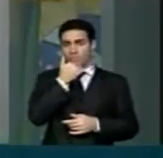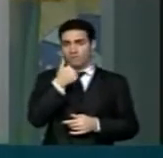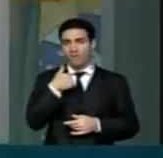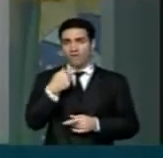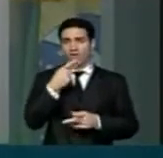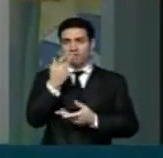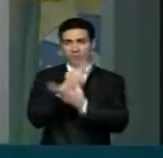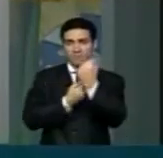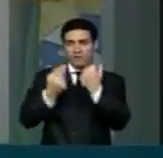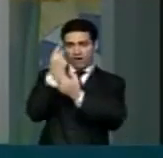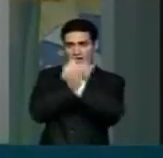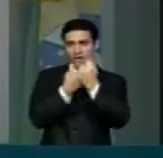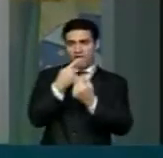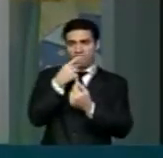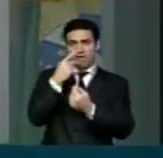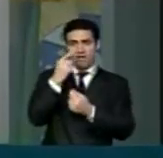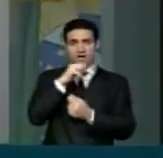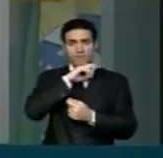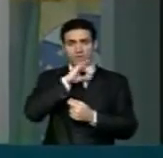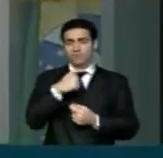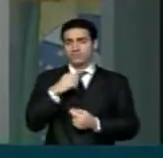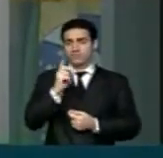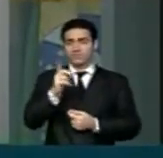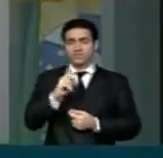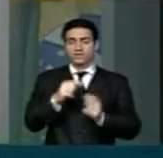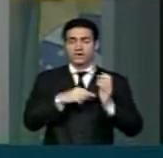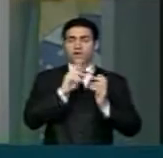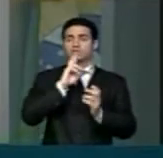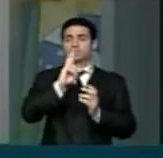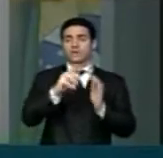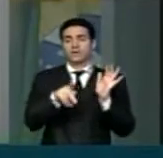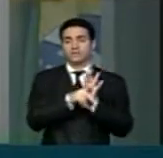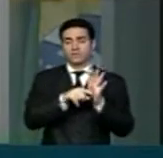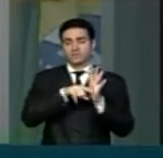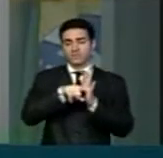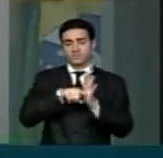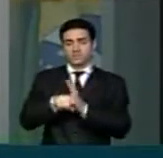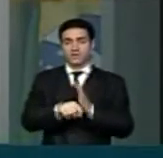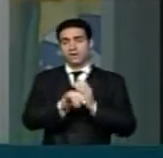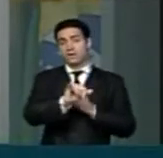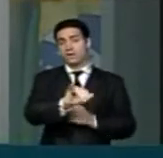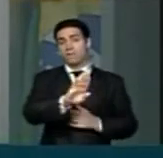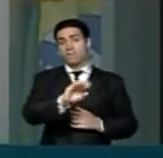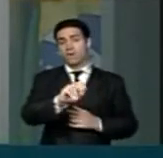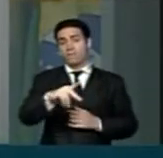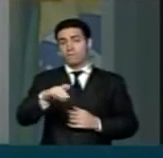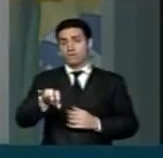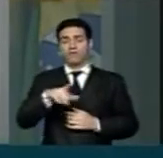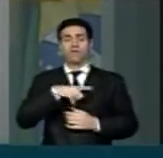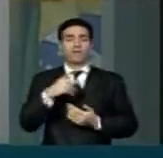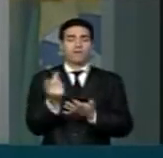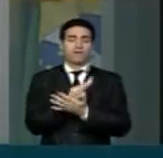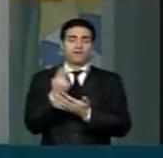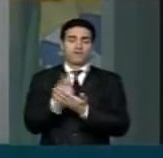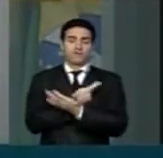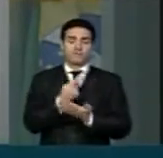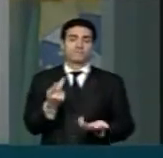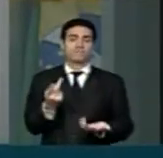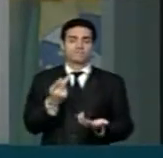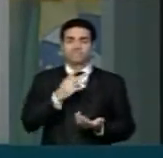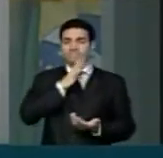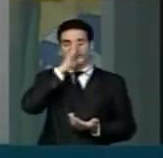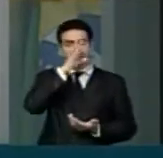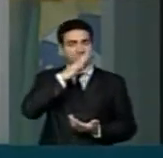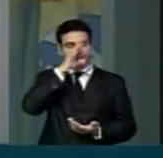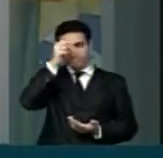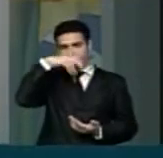de ser ludibriado em relação a resultados de pesquisa. O Ibope errou de forma grosseira